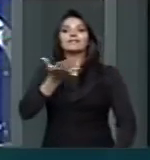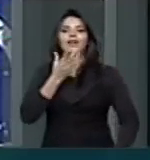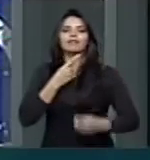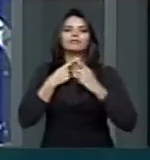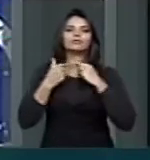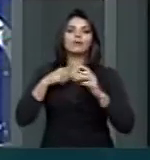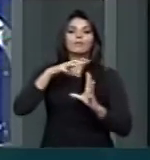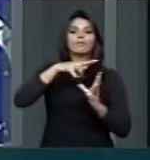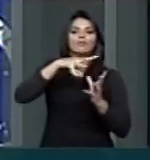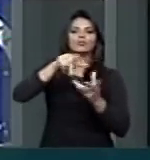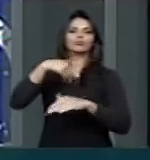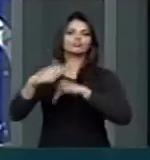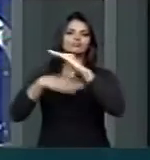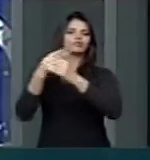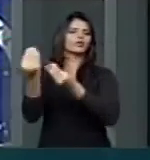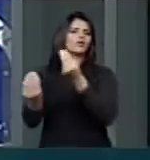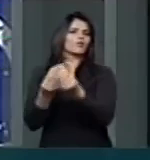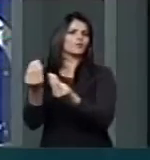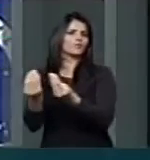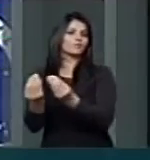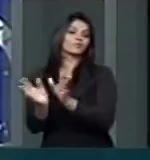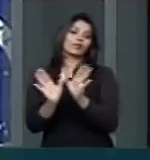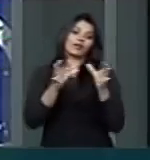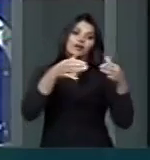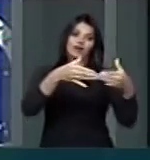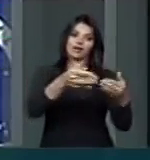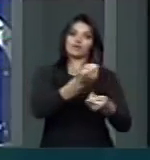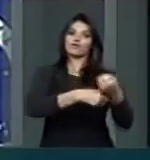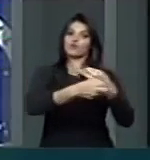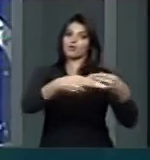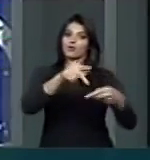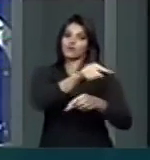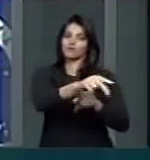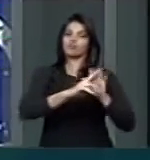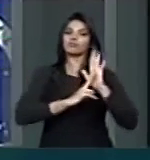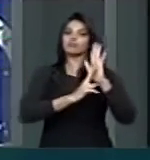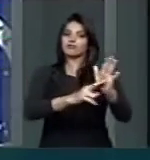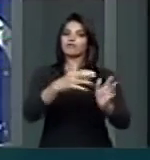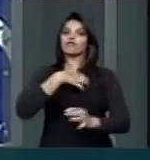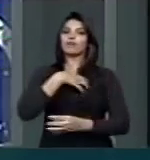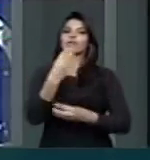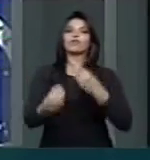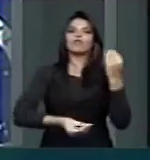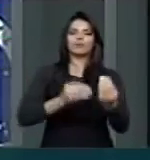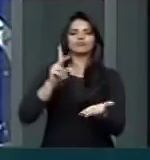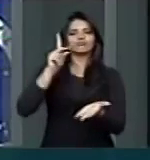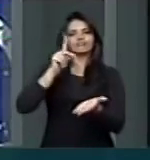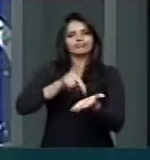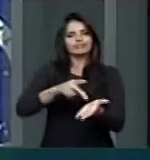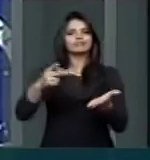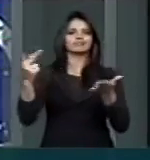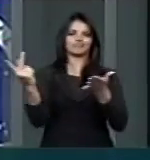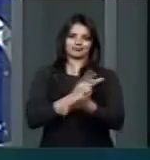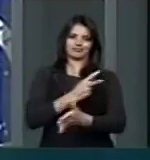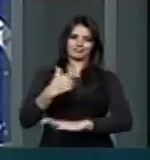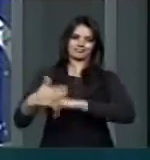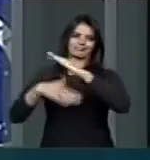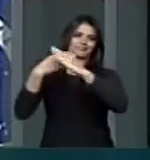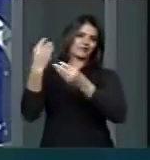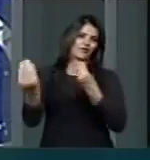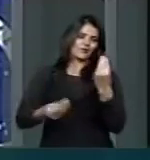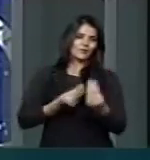o mundo funcionasse. Enquanto a economia representa a forma como realmente ela funciona.